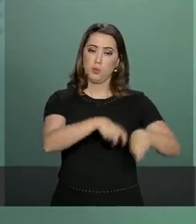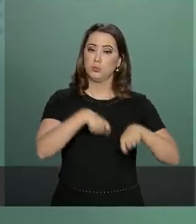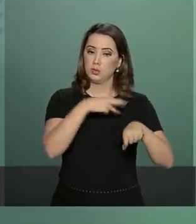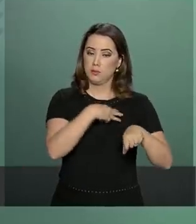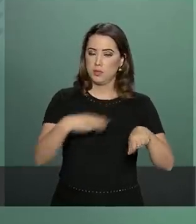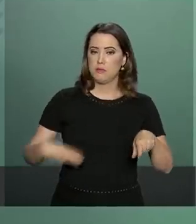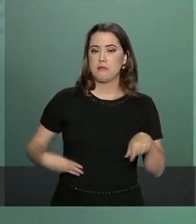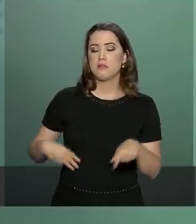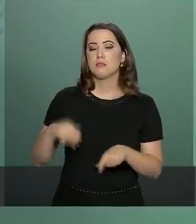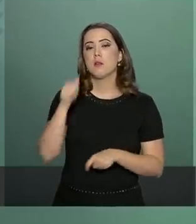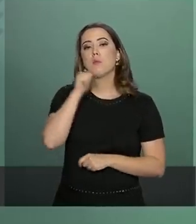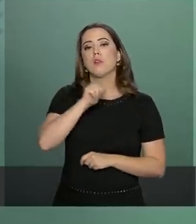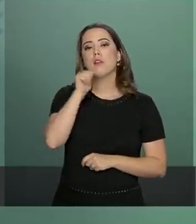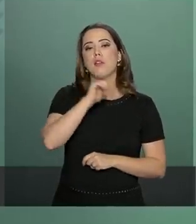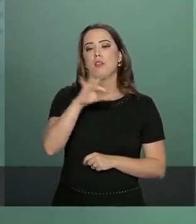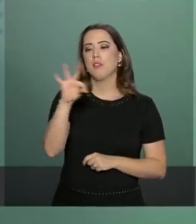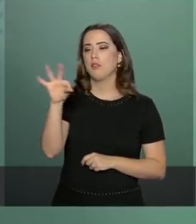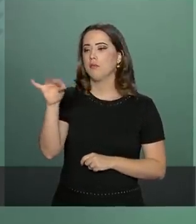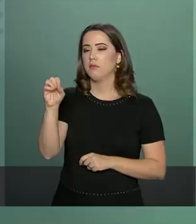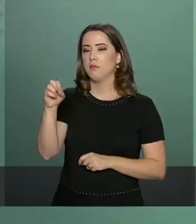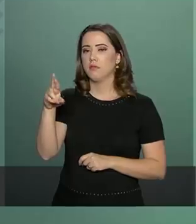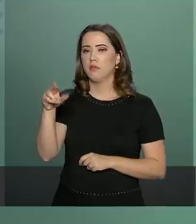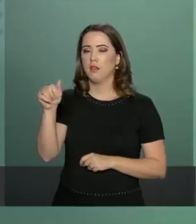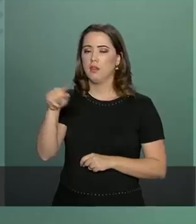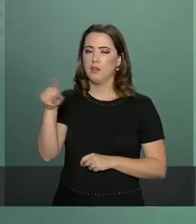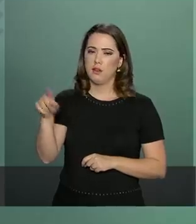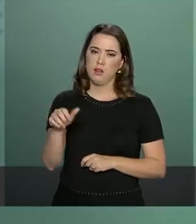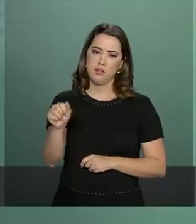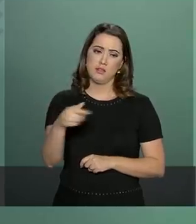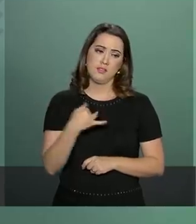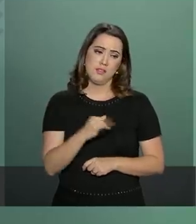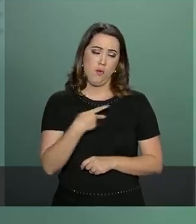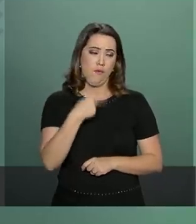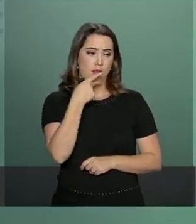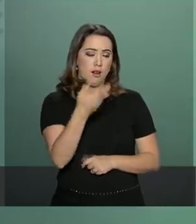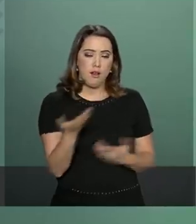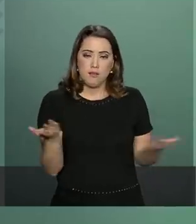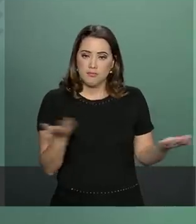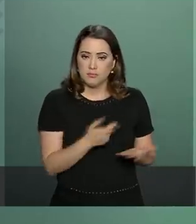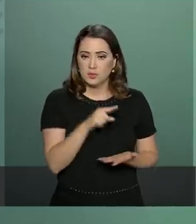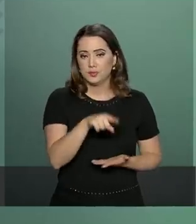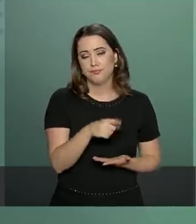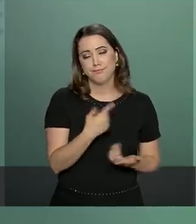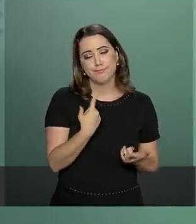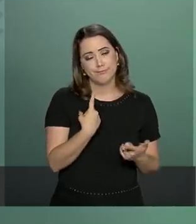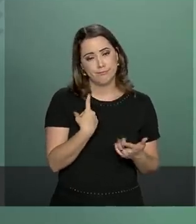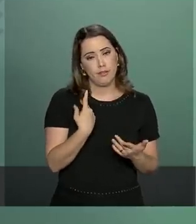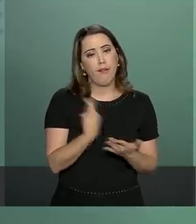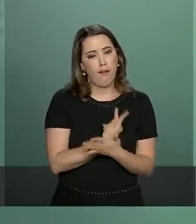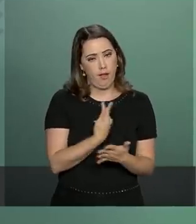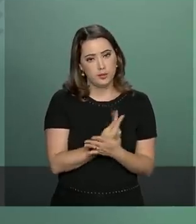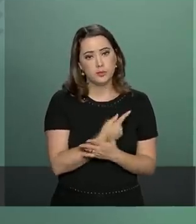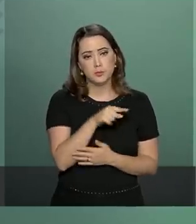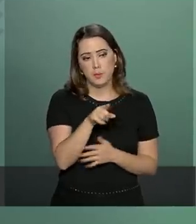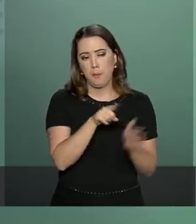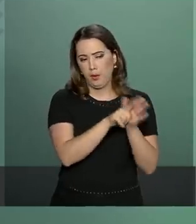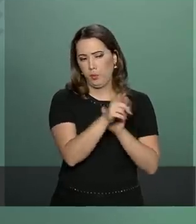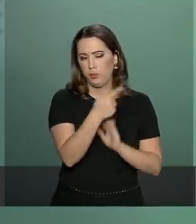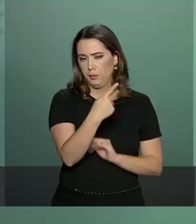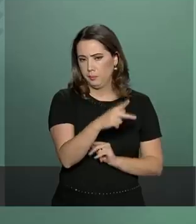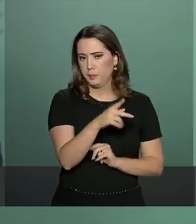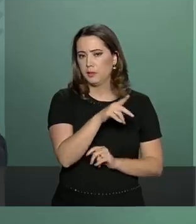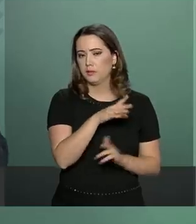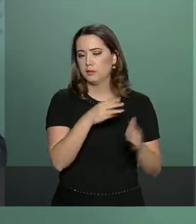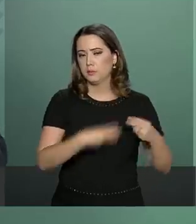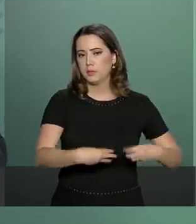todos os detalhes com relação a isso. Eu seria leviano de poder comentar. Com relação à ida a São Paulo,